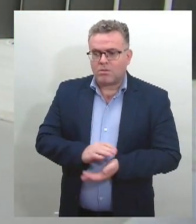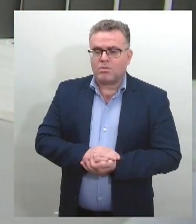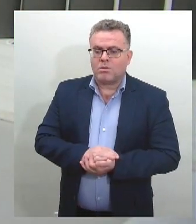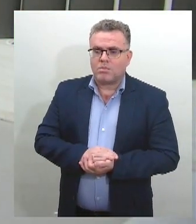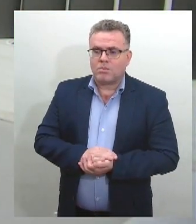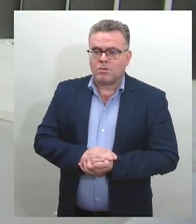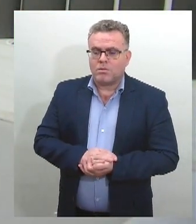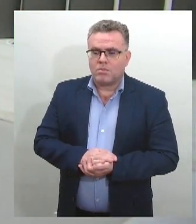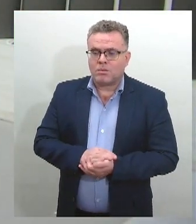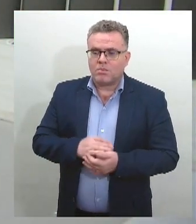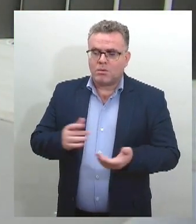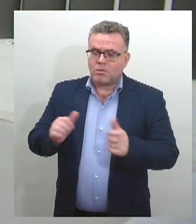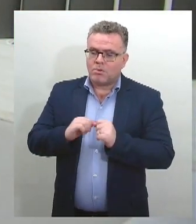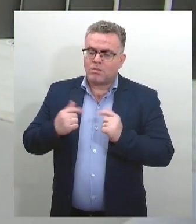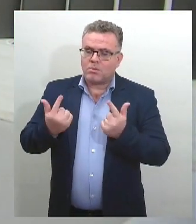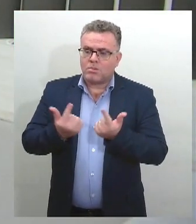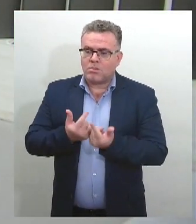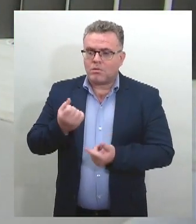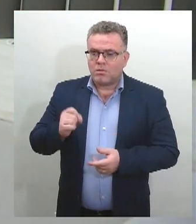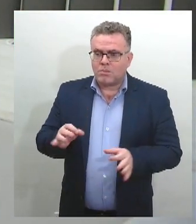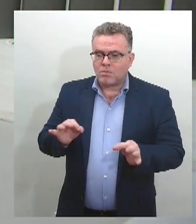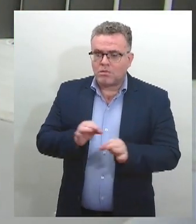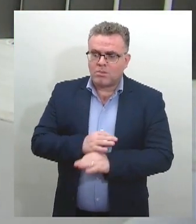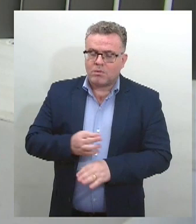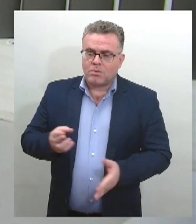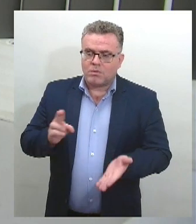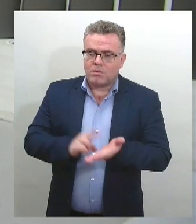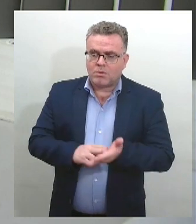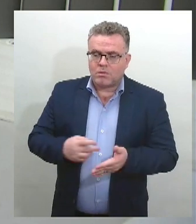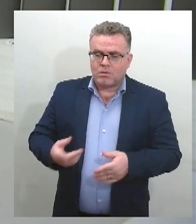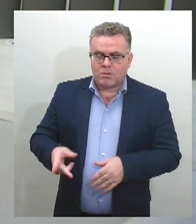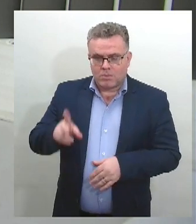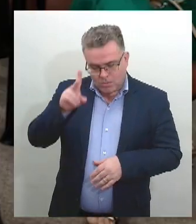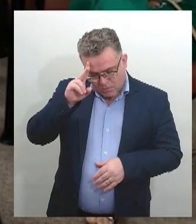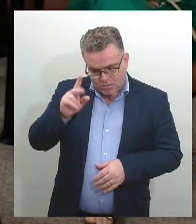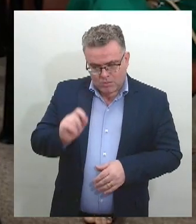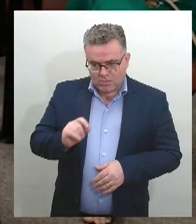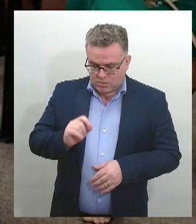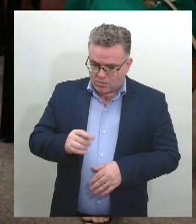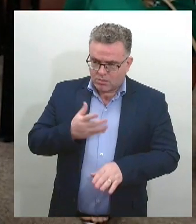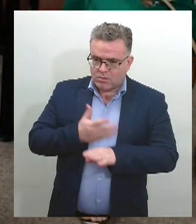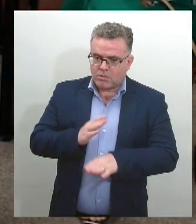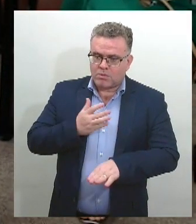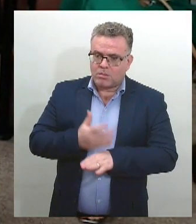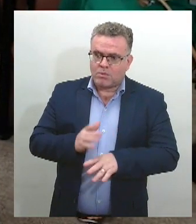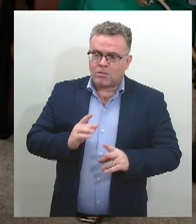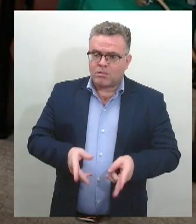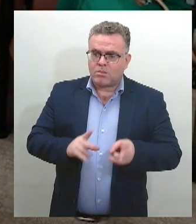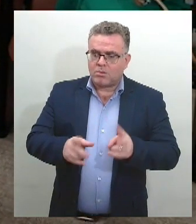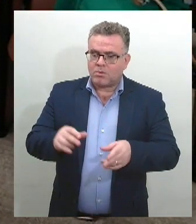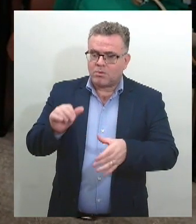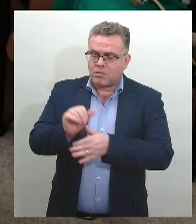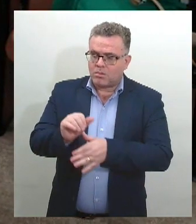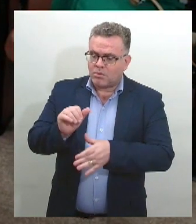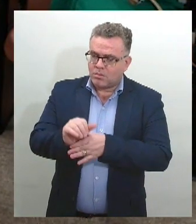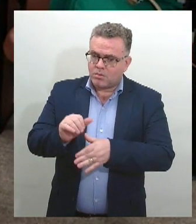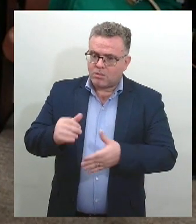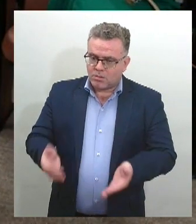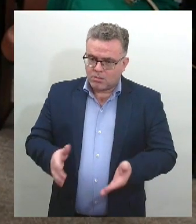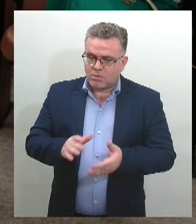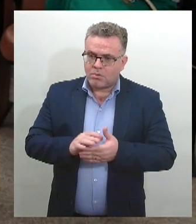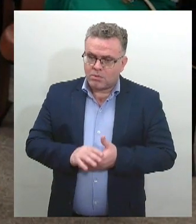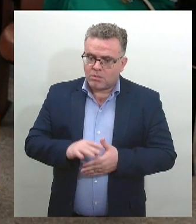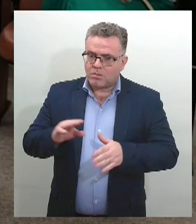Legislativa de Sergipe realizou na tarde desta segunda-feira um treinamento para assessores parlamentares sobre as emendas individuais